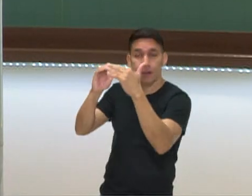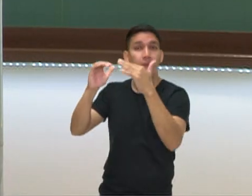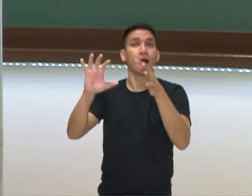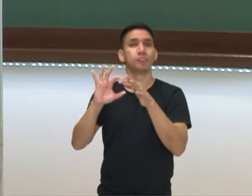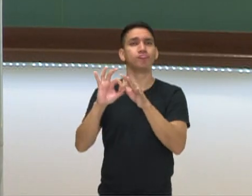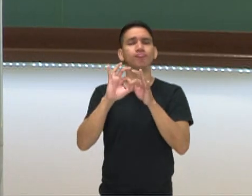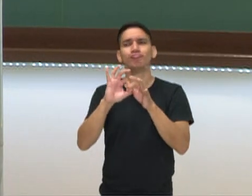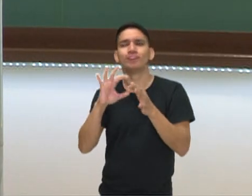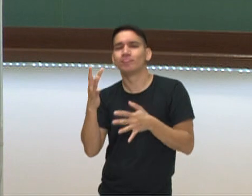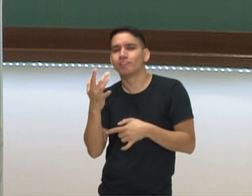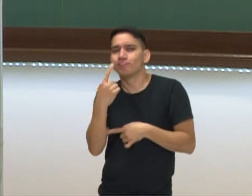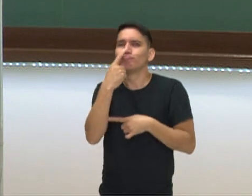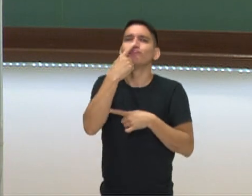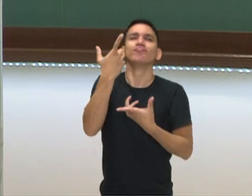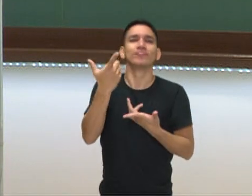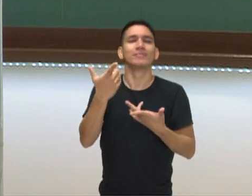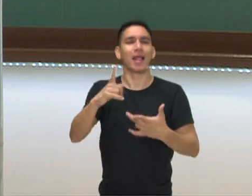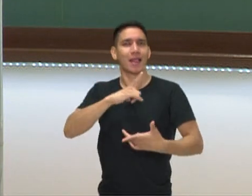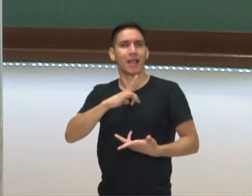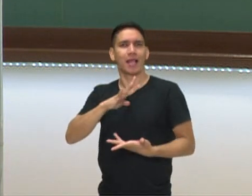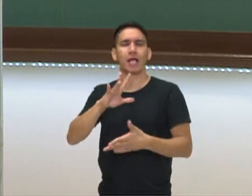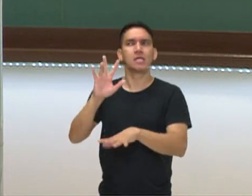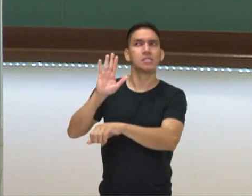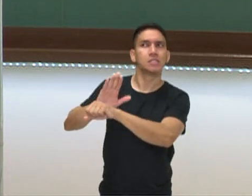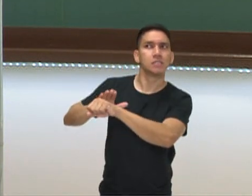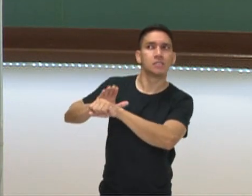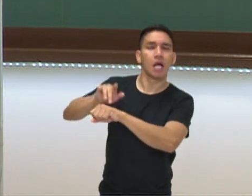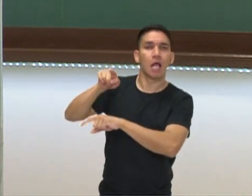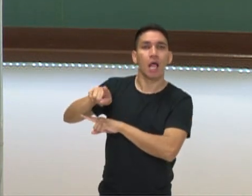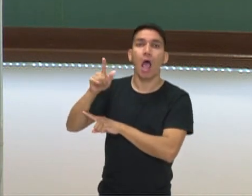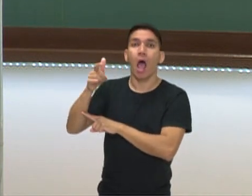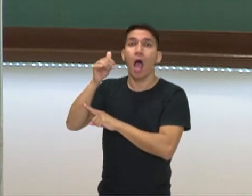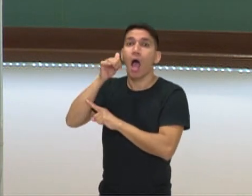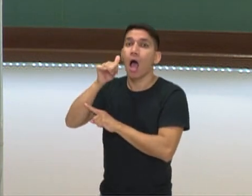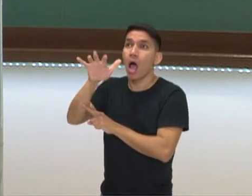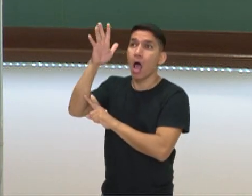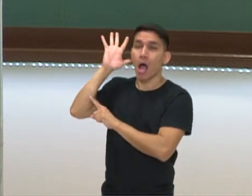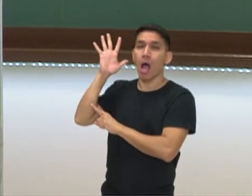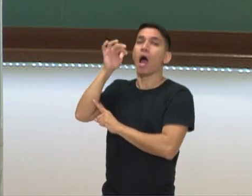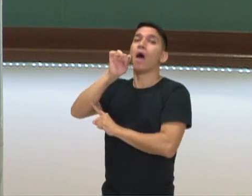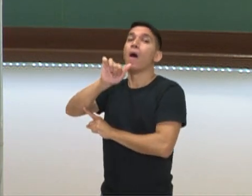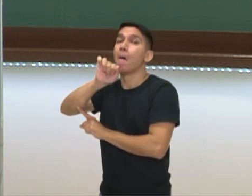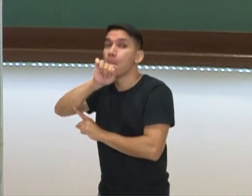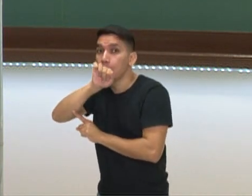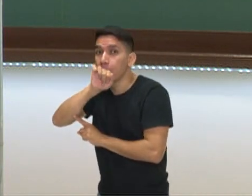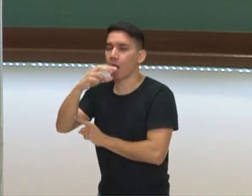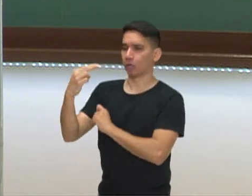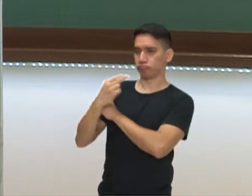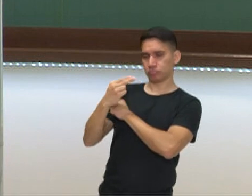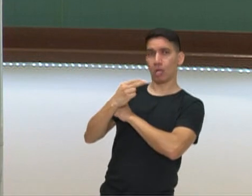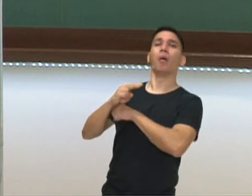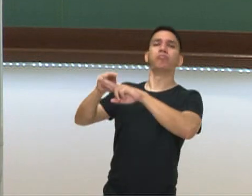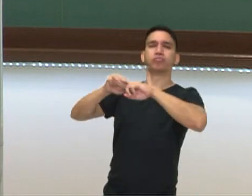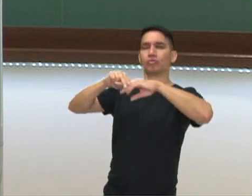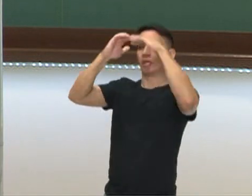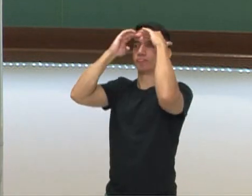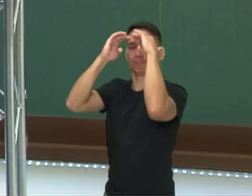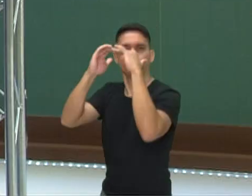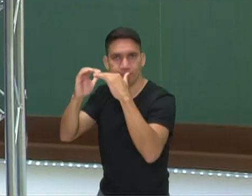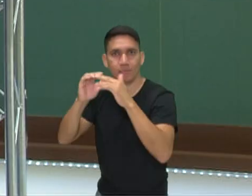harmonia, né? Então eles têm a natureza como mãe, então é sagrada e eles cuidam e as brincadeiras vão ser com esse cuidado também. Então